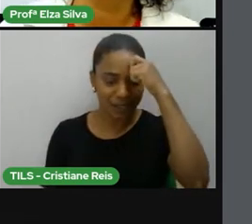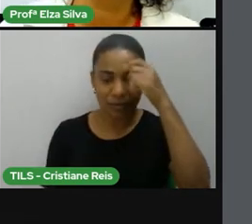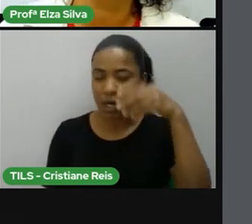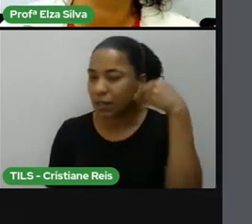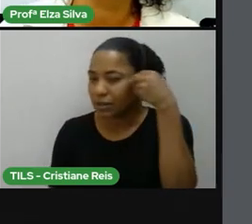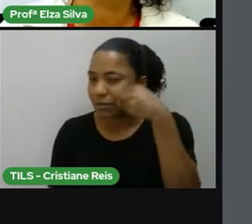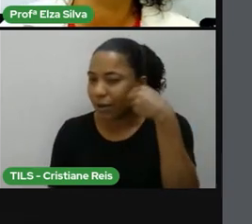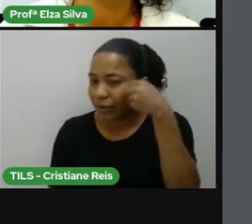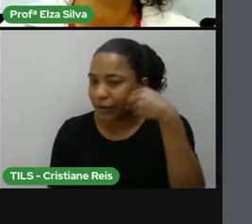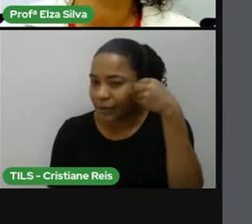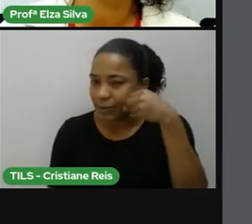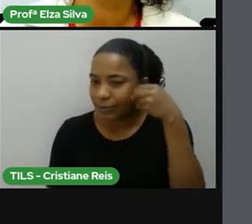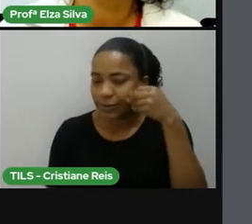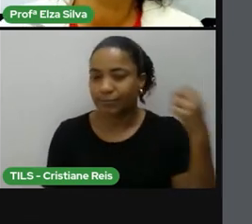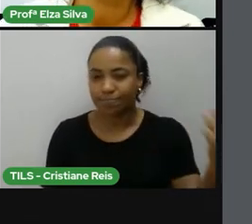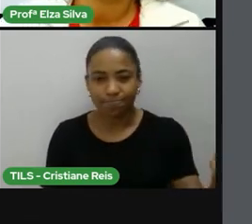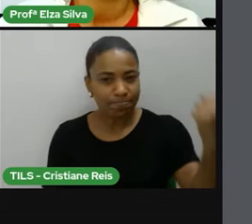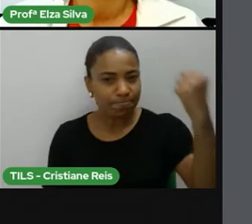campo.